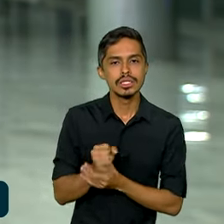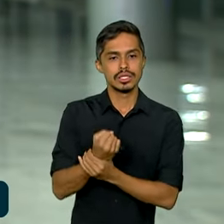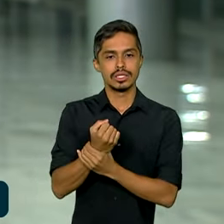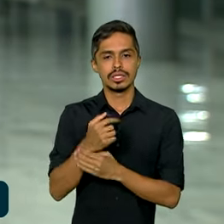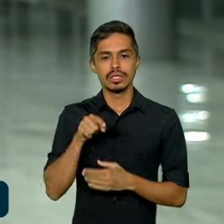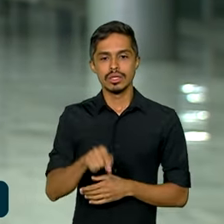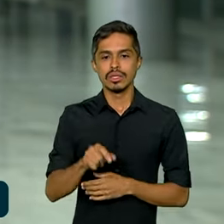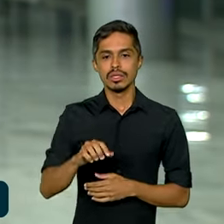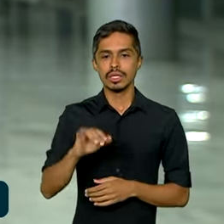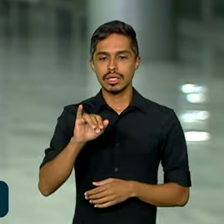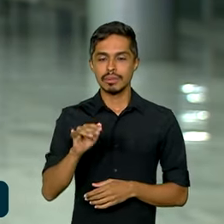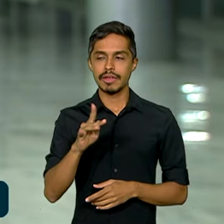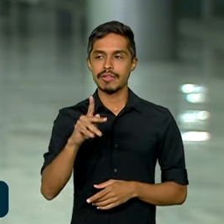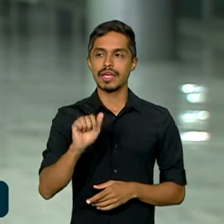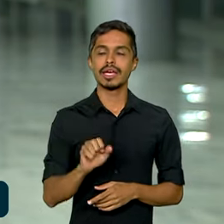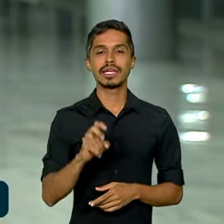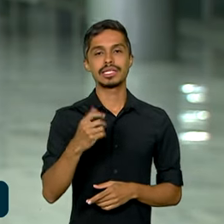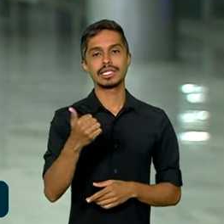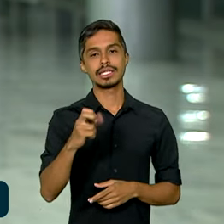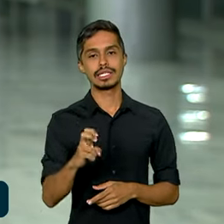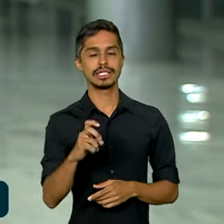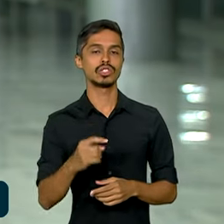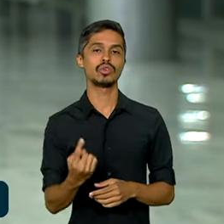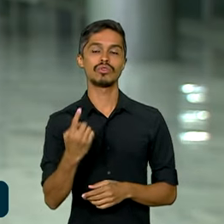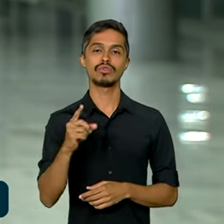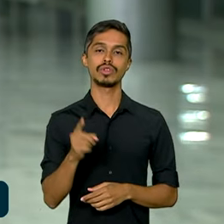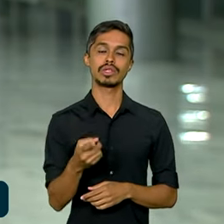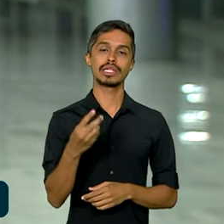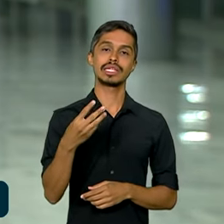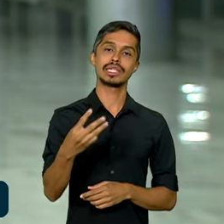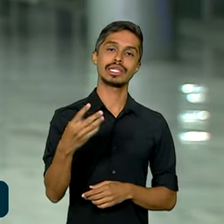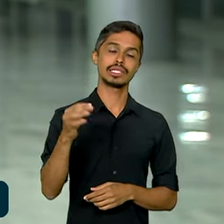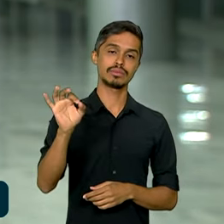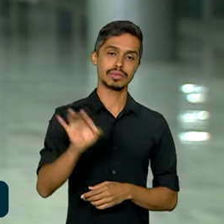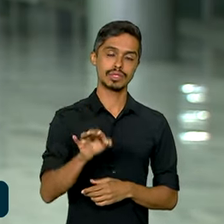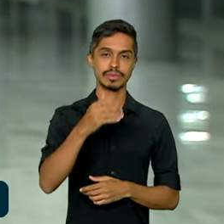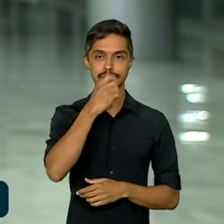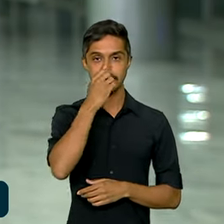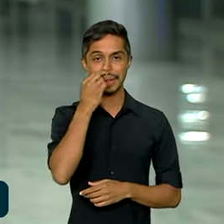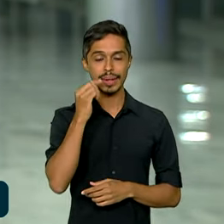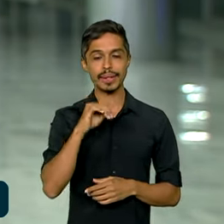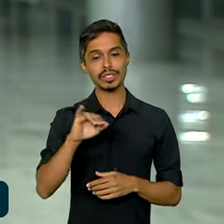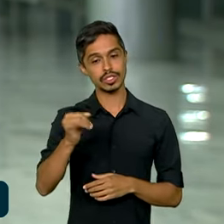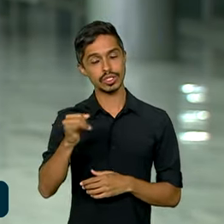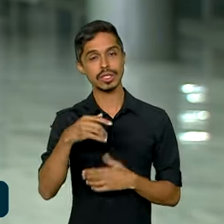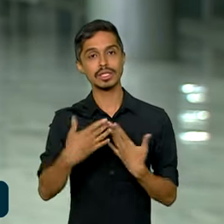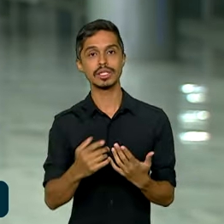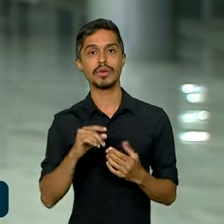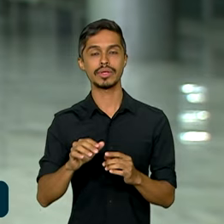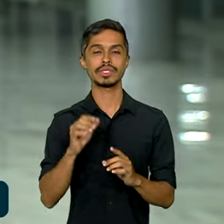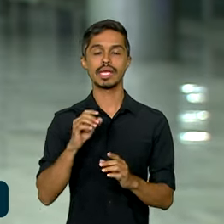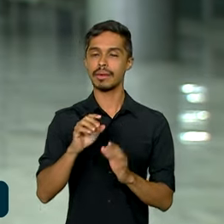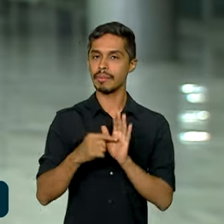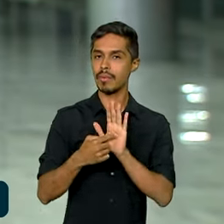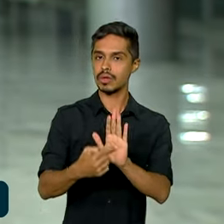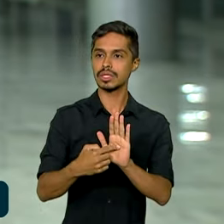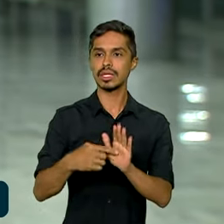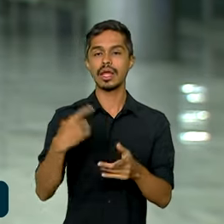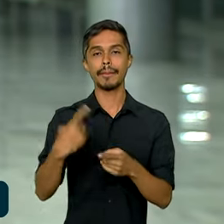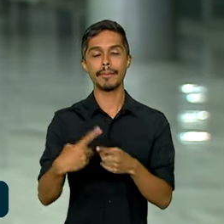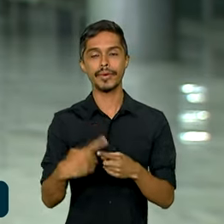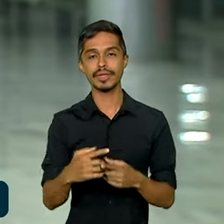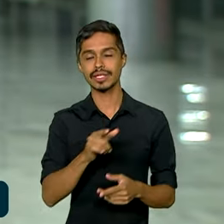15 com deflação de 1,13% em janeiro. E esse resultado influenciado principalmente